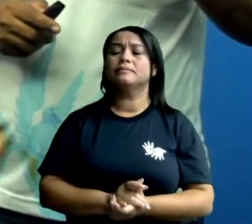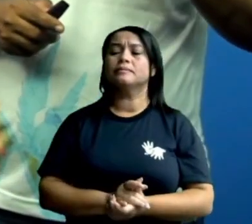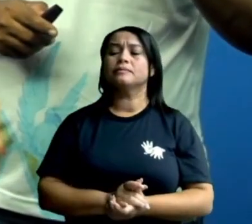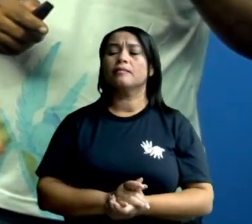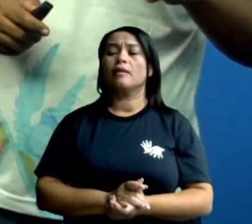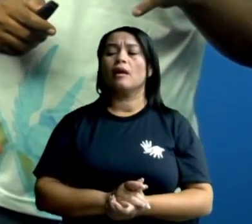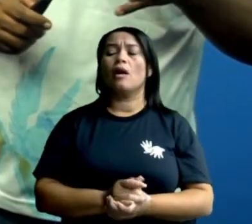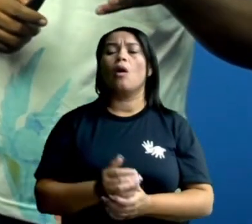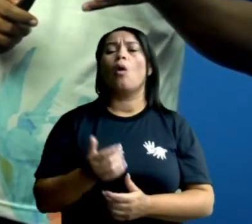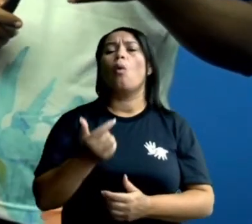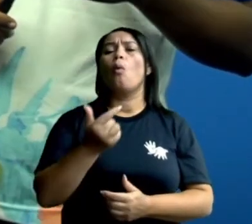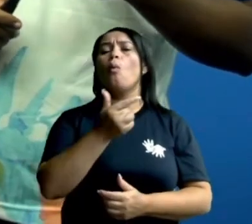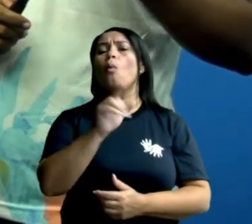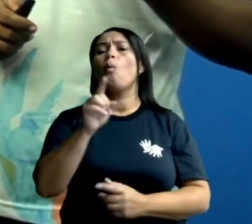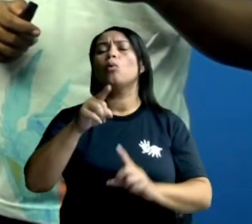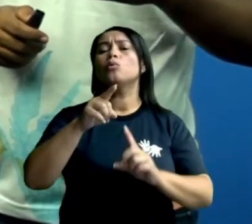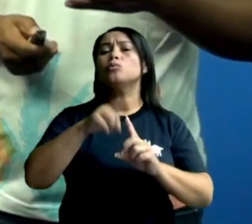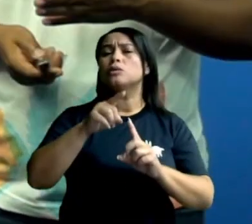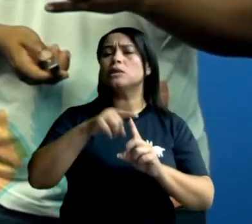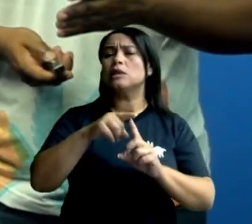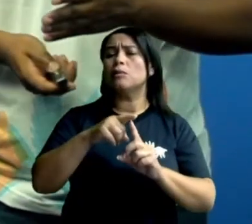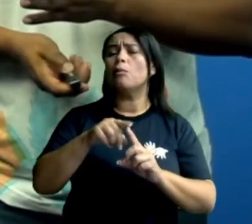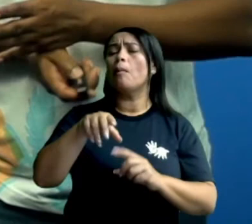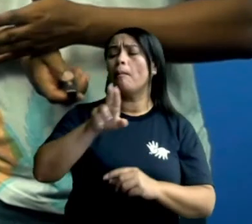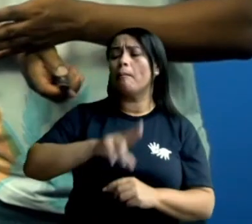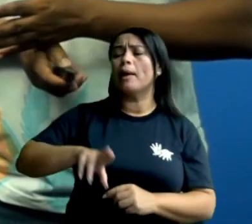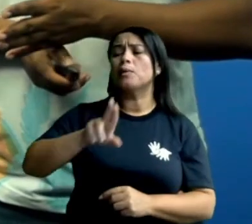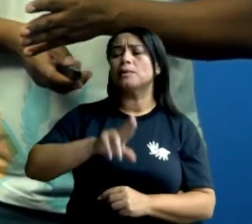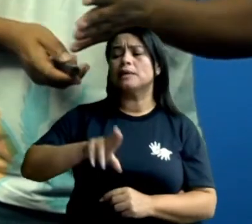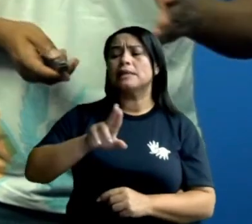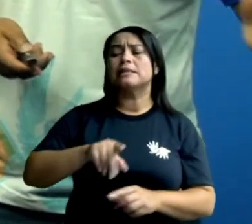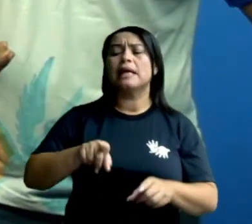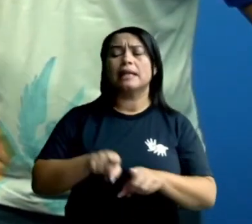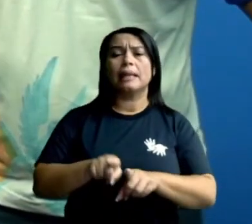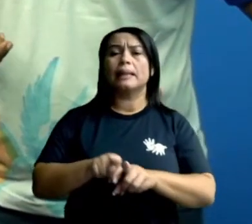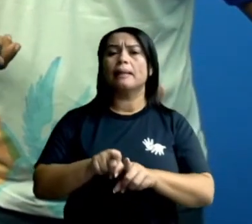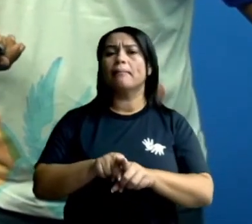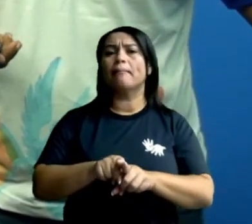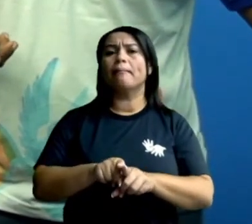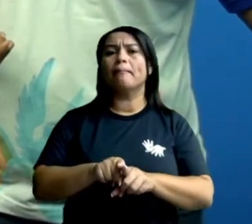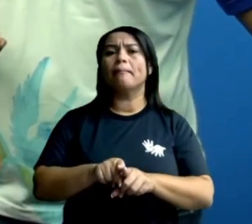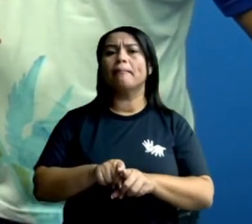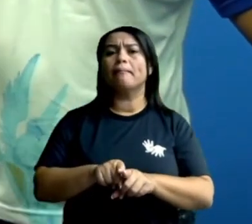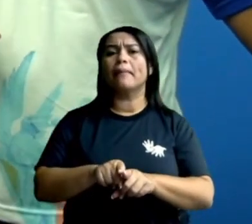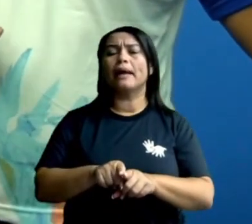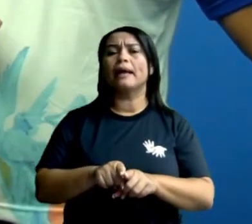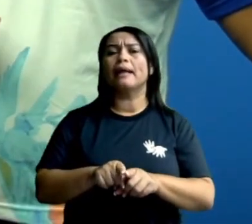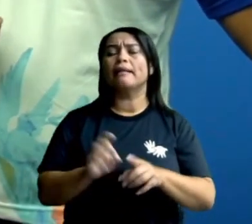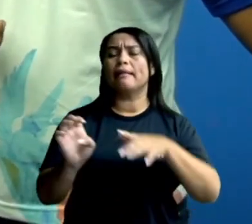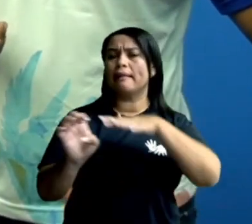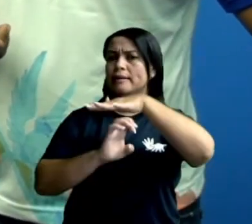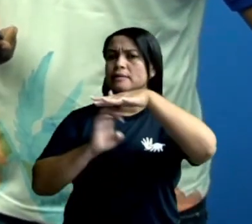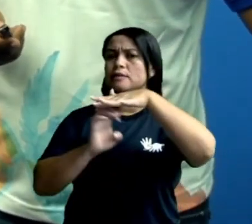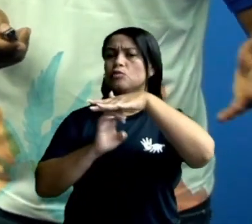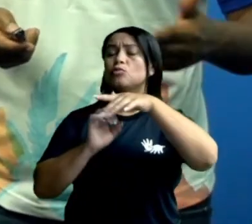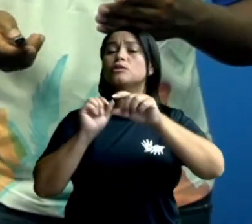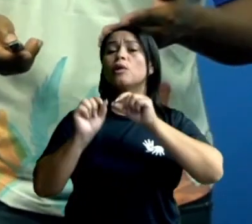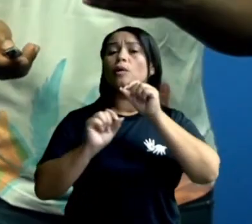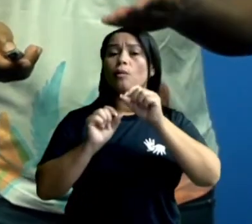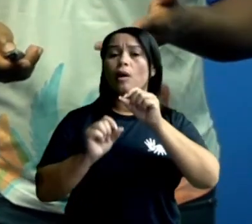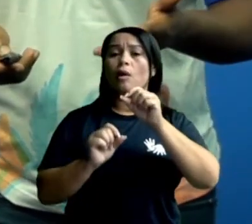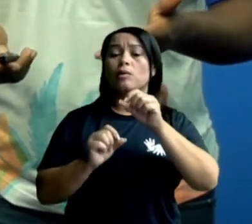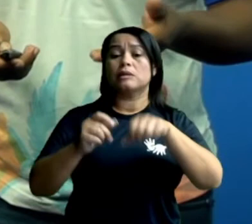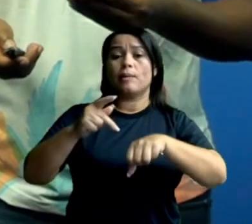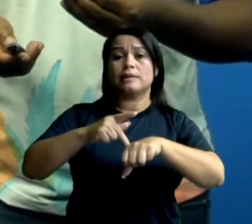Uma outra rocha também bastante comum e utilizada na grande escala da indústria são as rochas